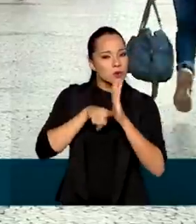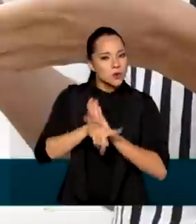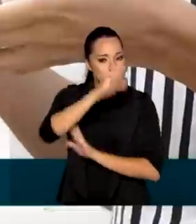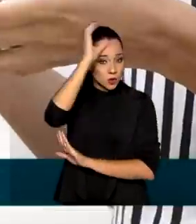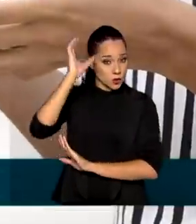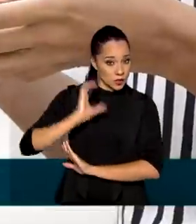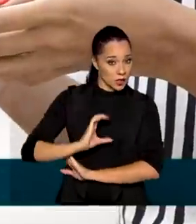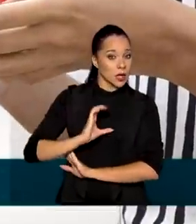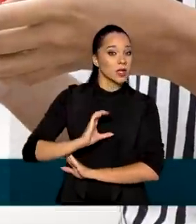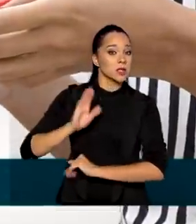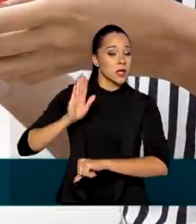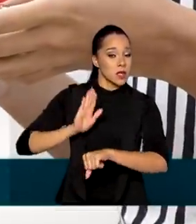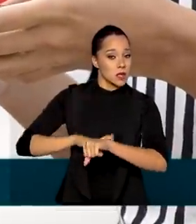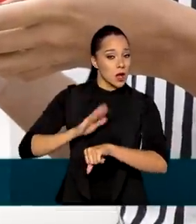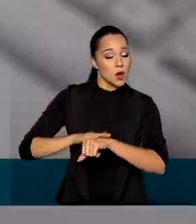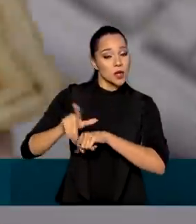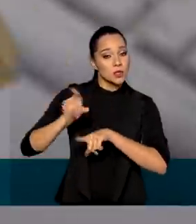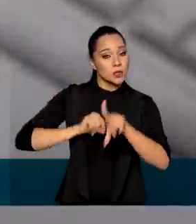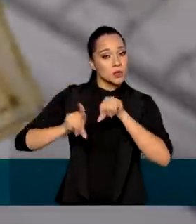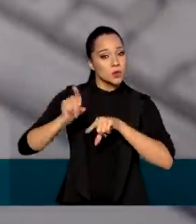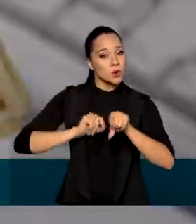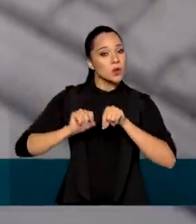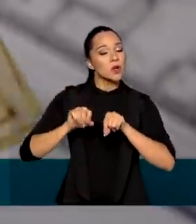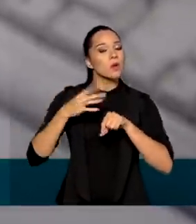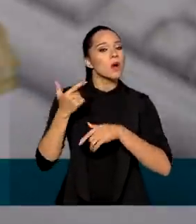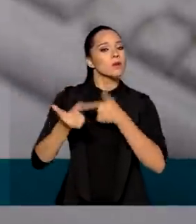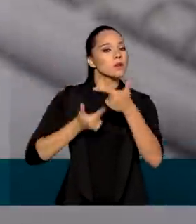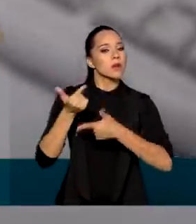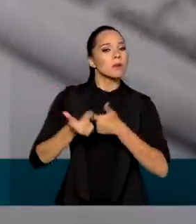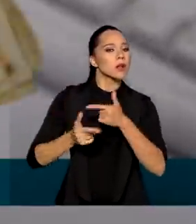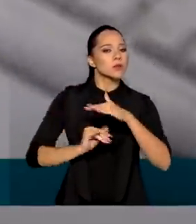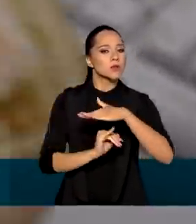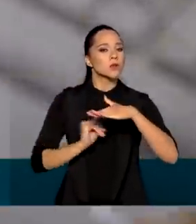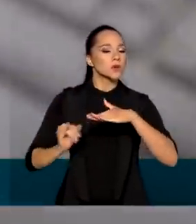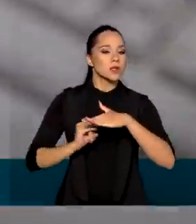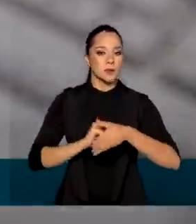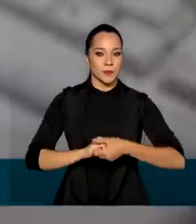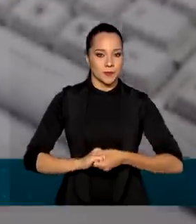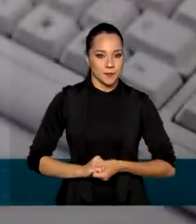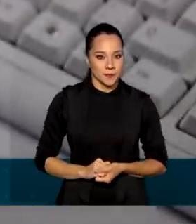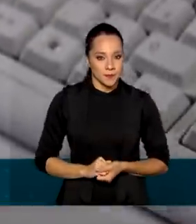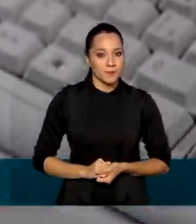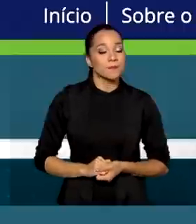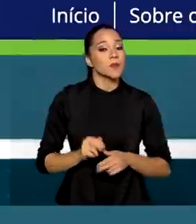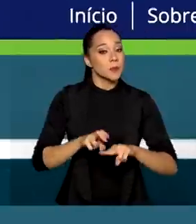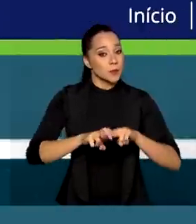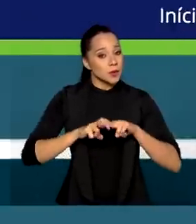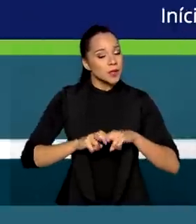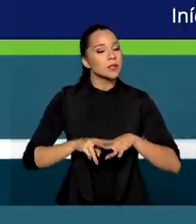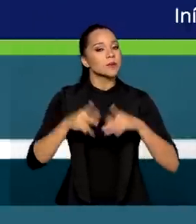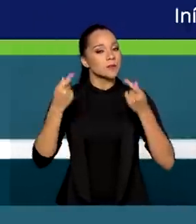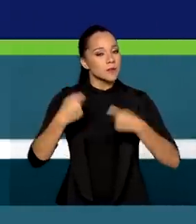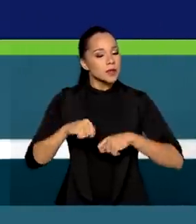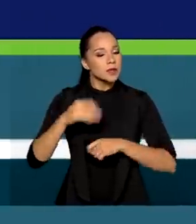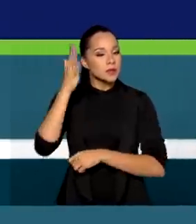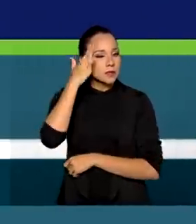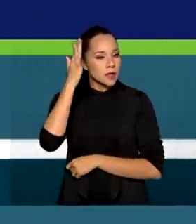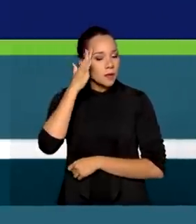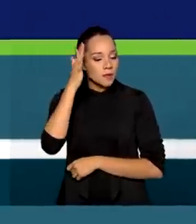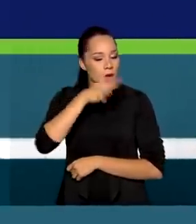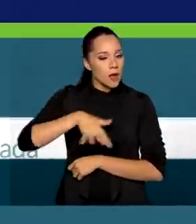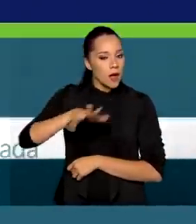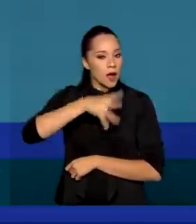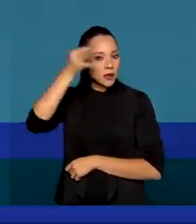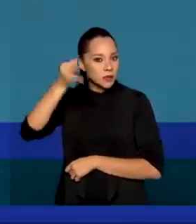clientes na hora de escolher um serviço de uma instituição financeira. Por isso, é preciso saber o canal